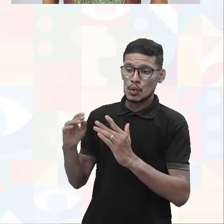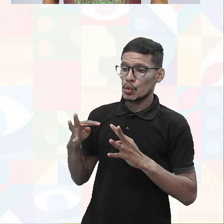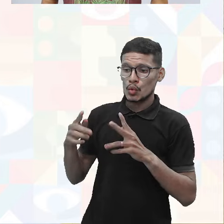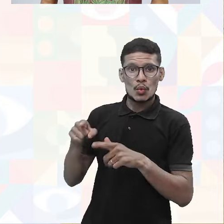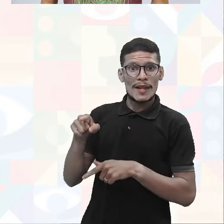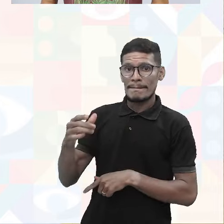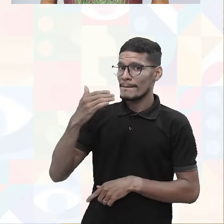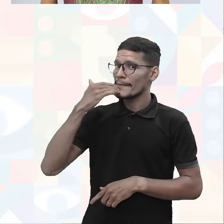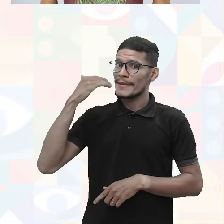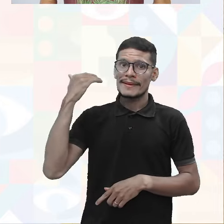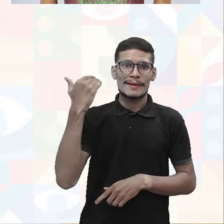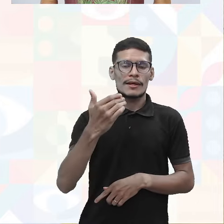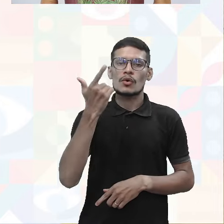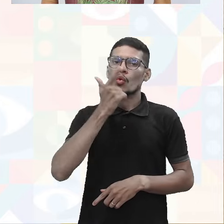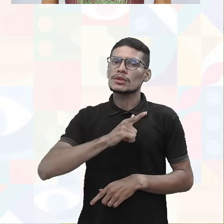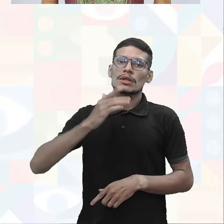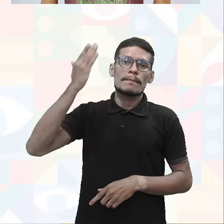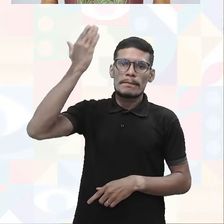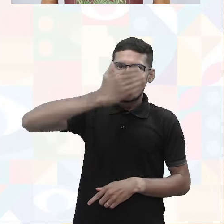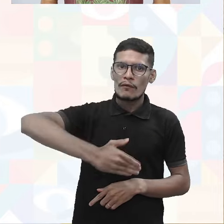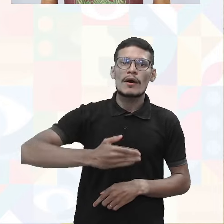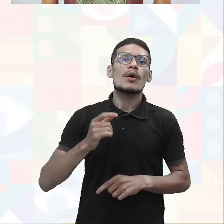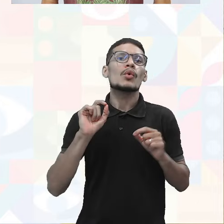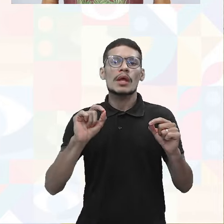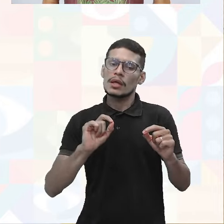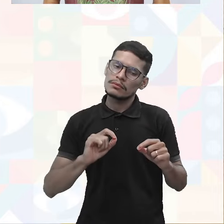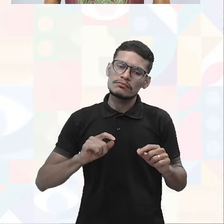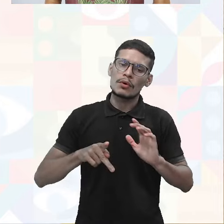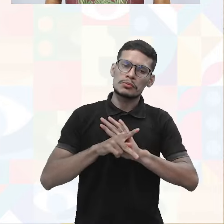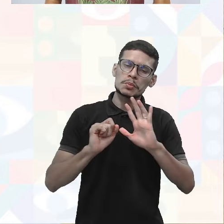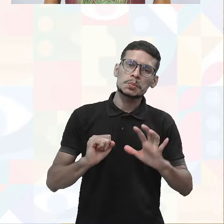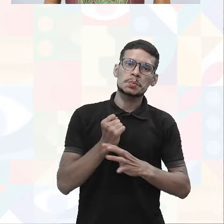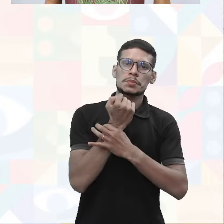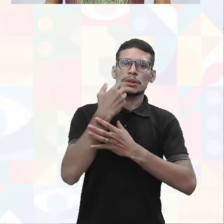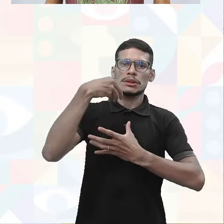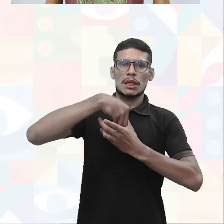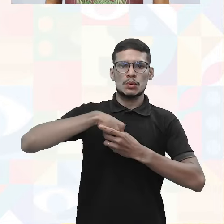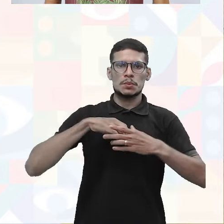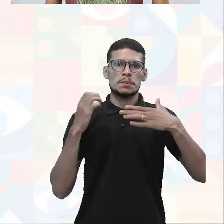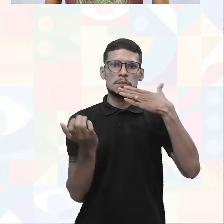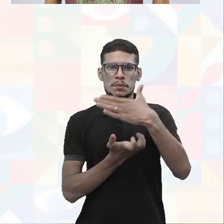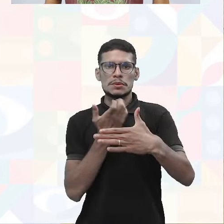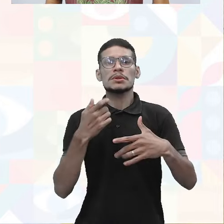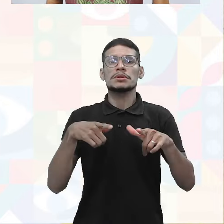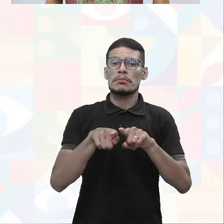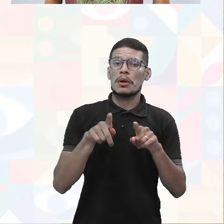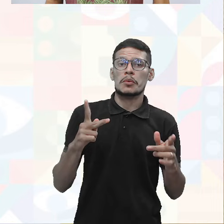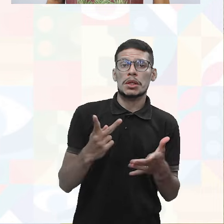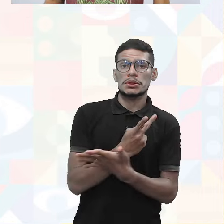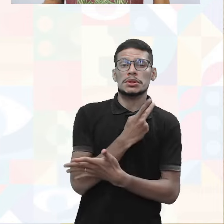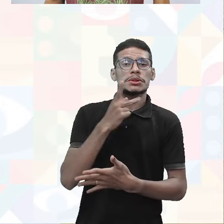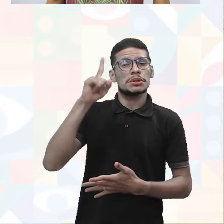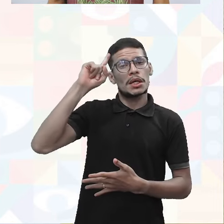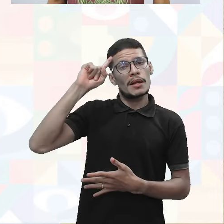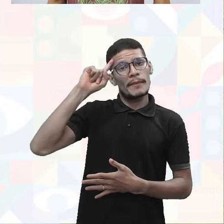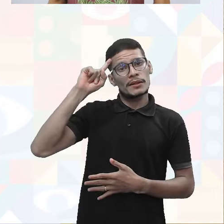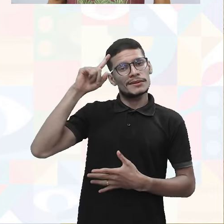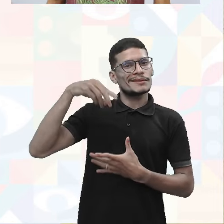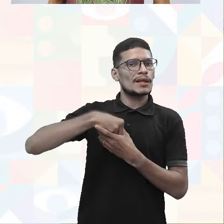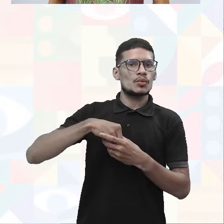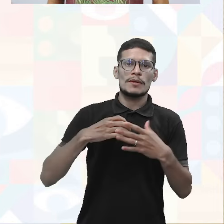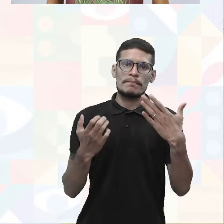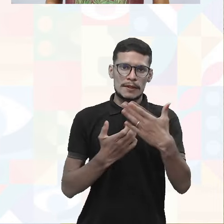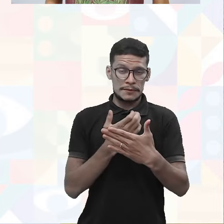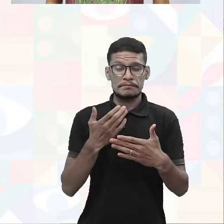solicitado, pra comprovar as medidas de segurança que estão sendo estabelecidas e realizadas, vamos dizer, diariamente pela empresa.